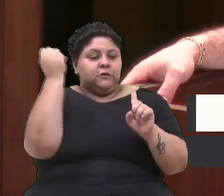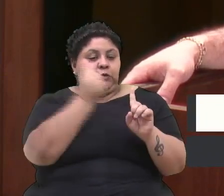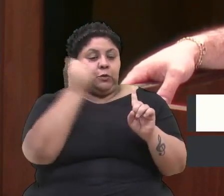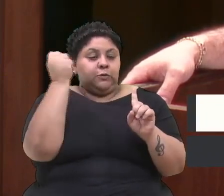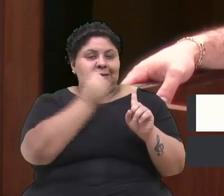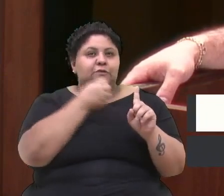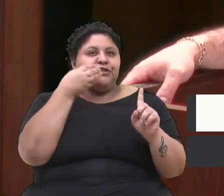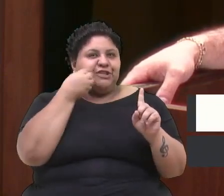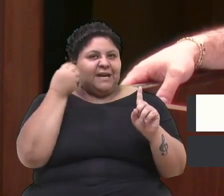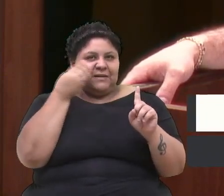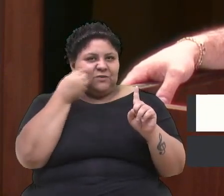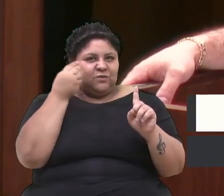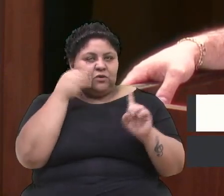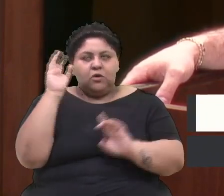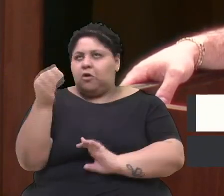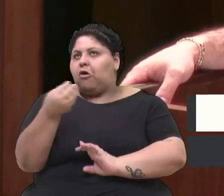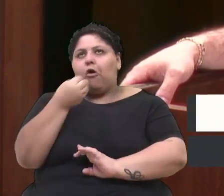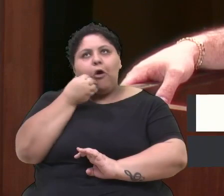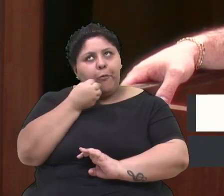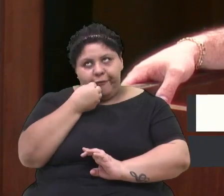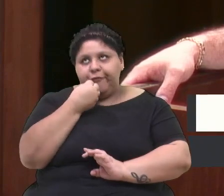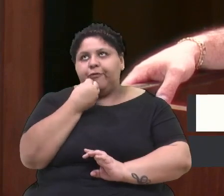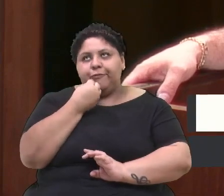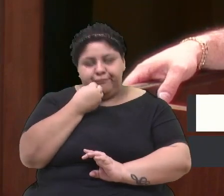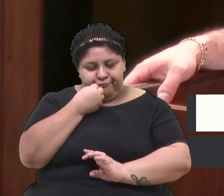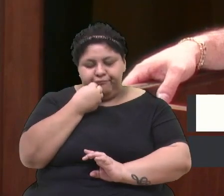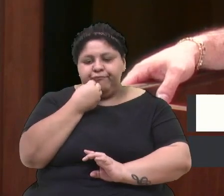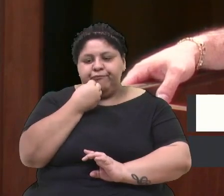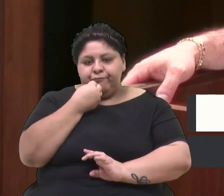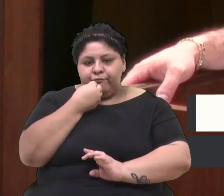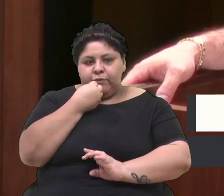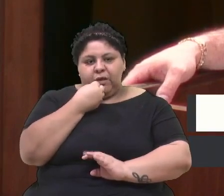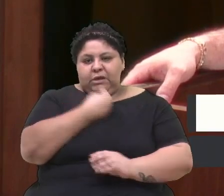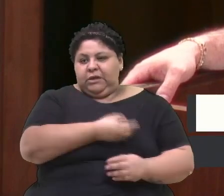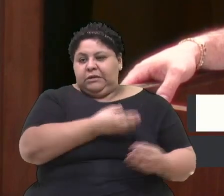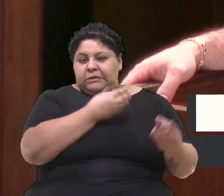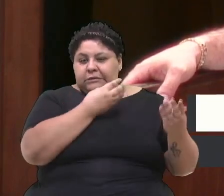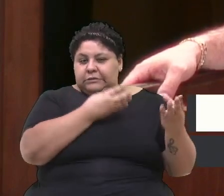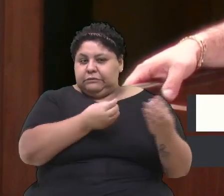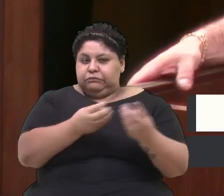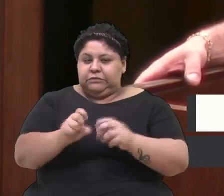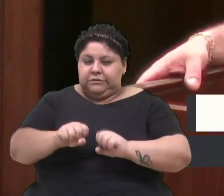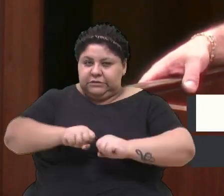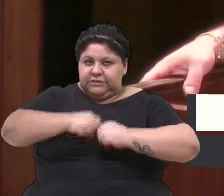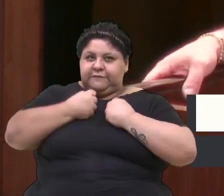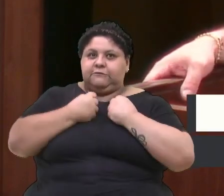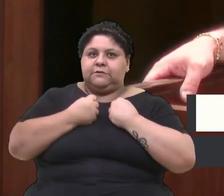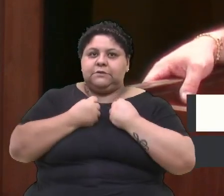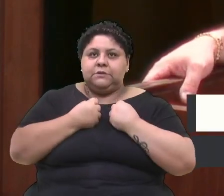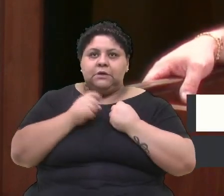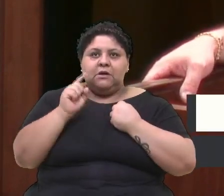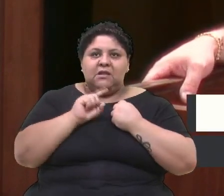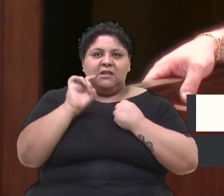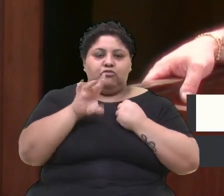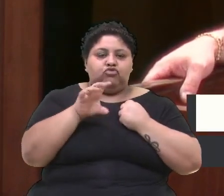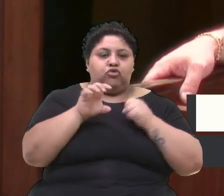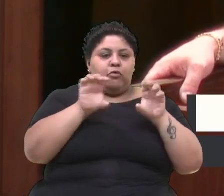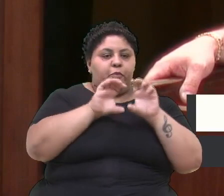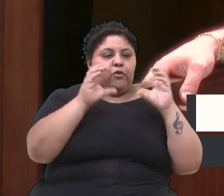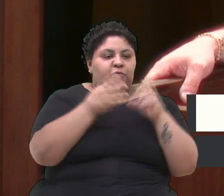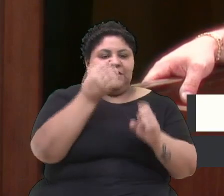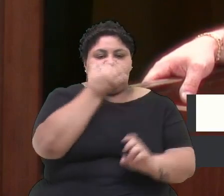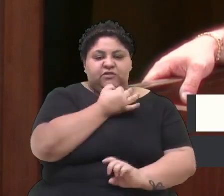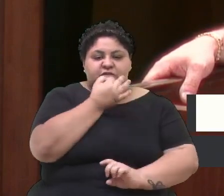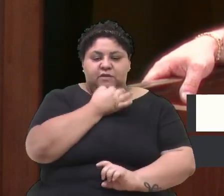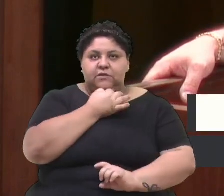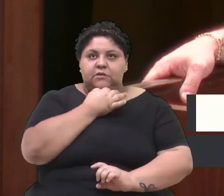e, obviamente, é uma situação muito, muito, muito revoltante, não somente para a comunidade de Caxias do